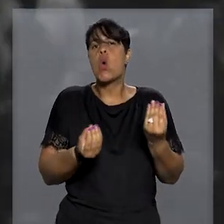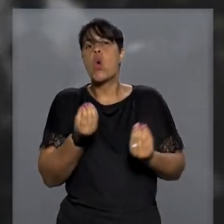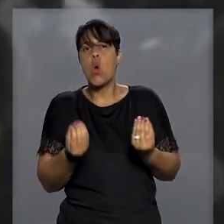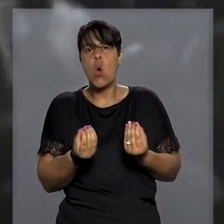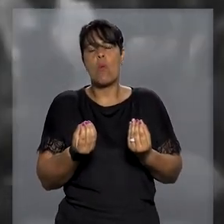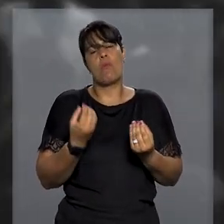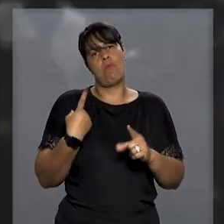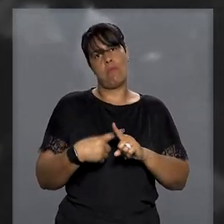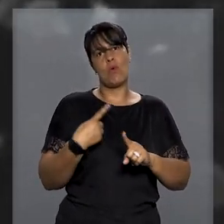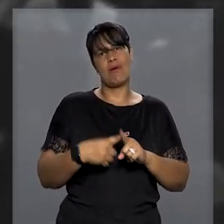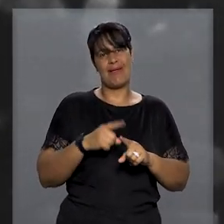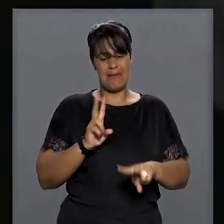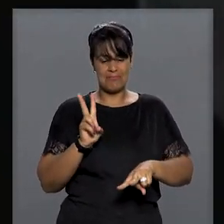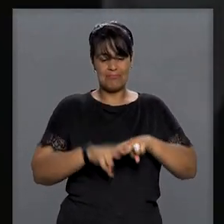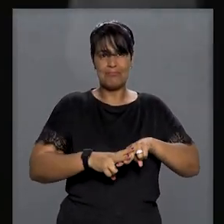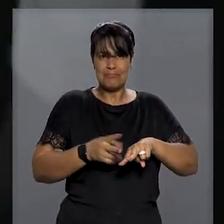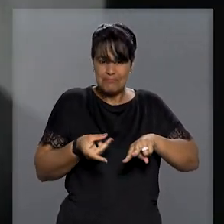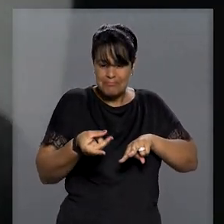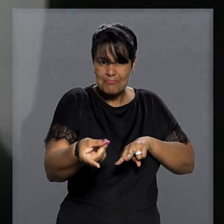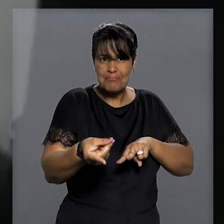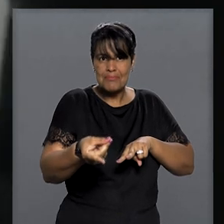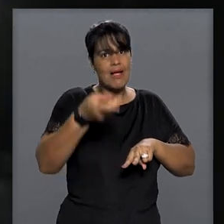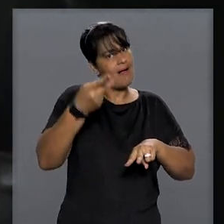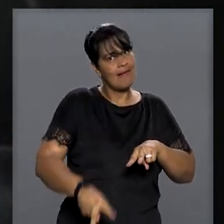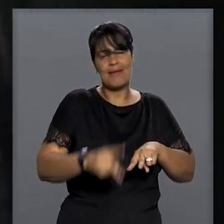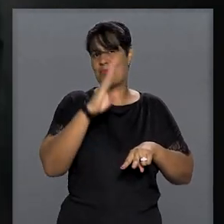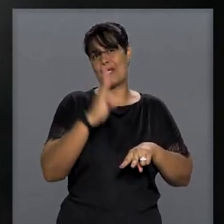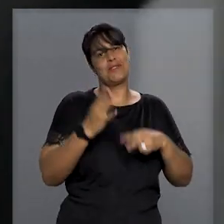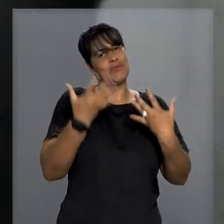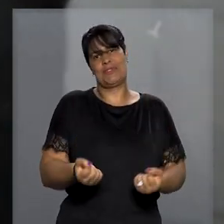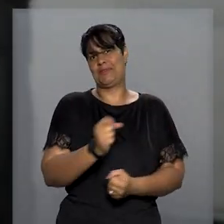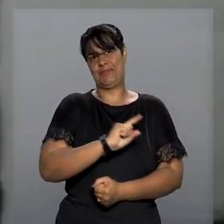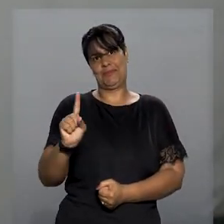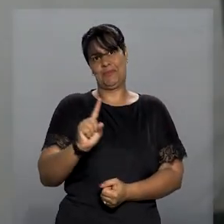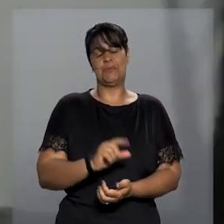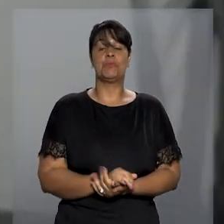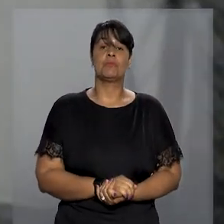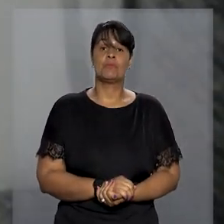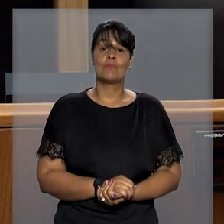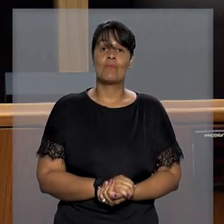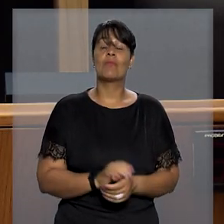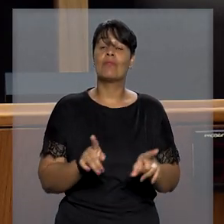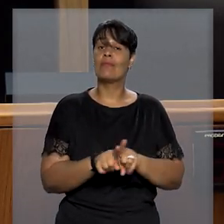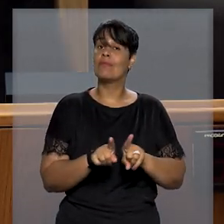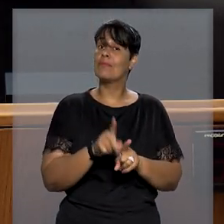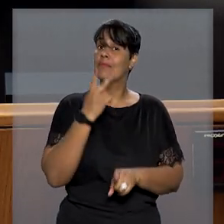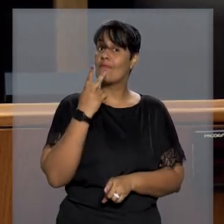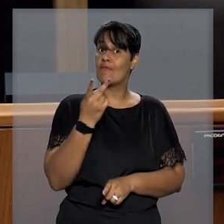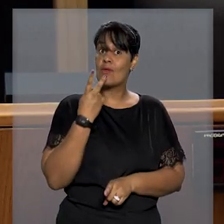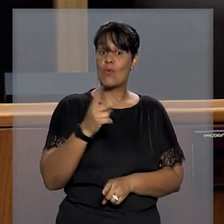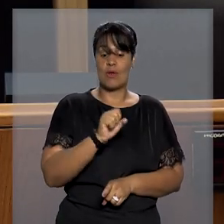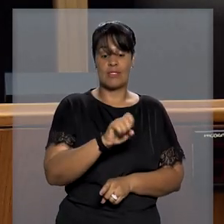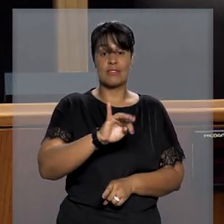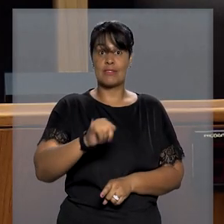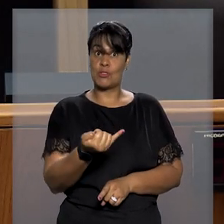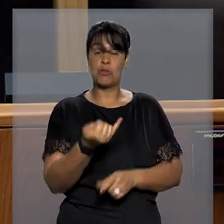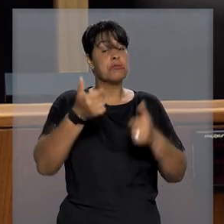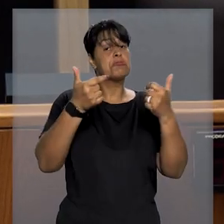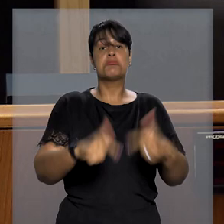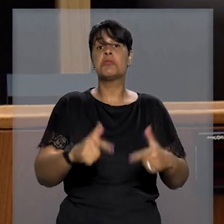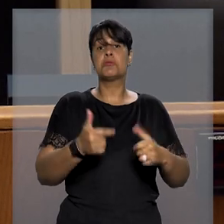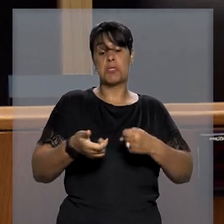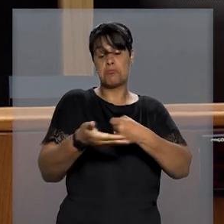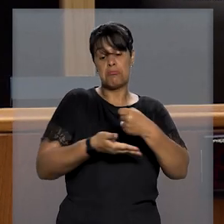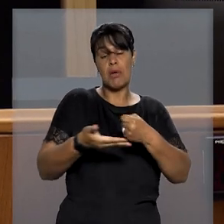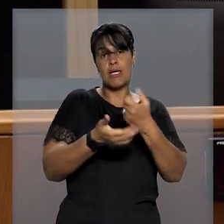de cumprimento de pena, uma vez que a prisão perpétua é inadmissível no direito brasileiro. A ministra lembrou ainda que o STJ